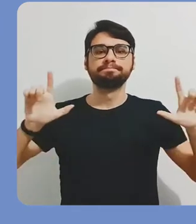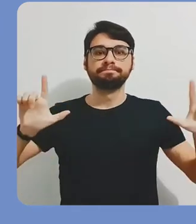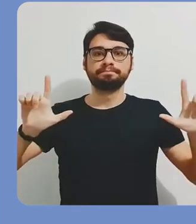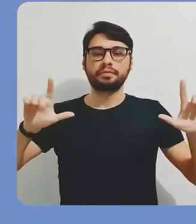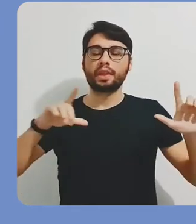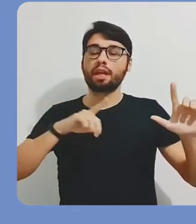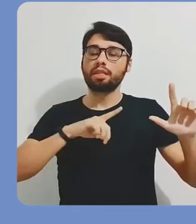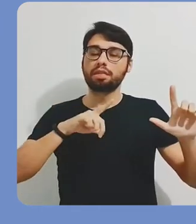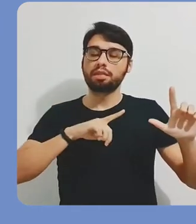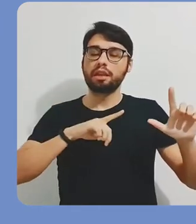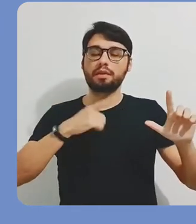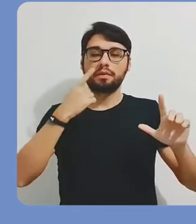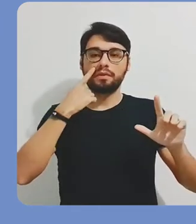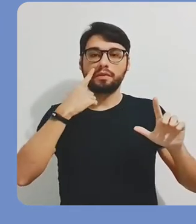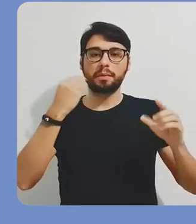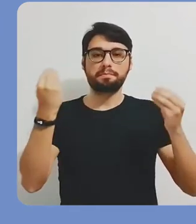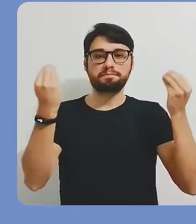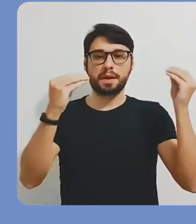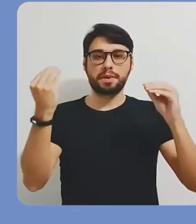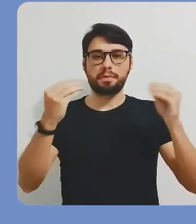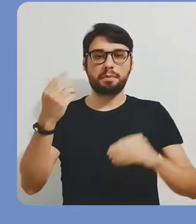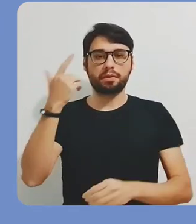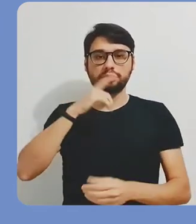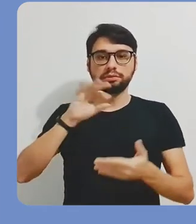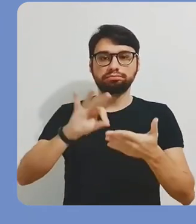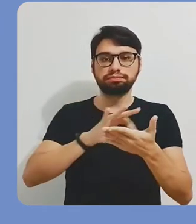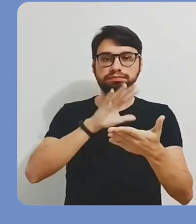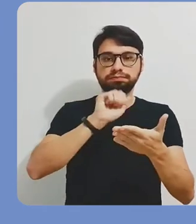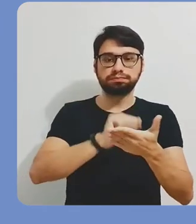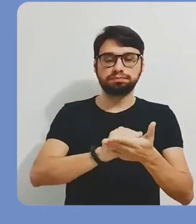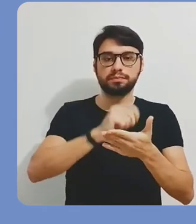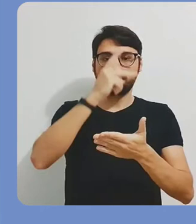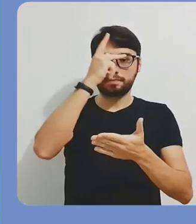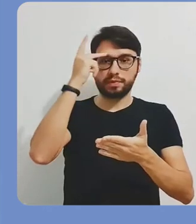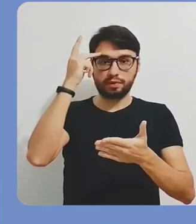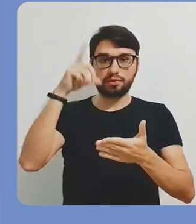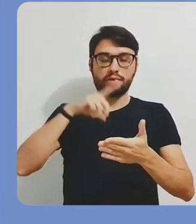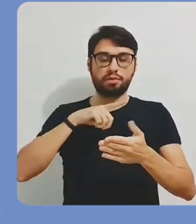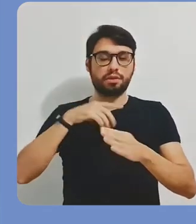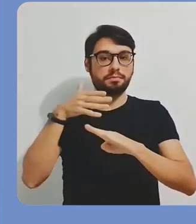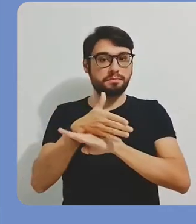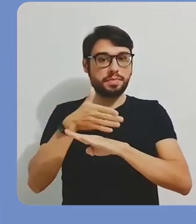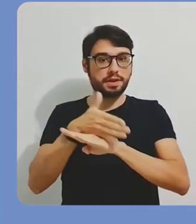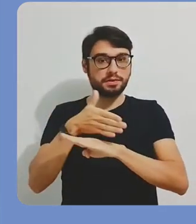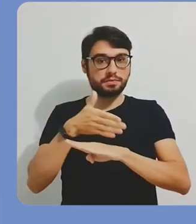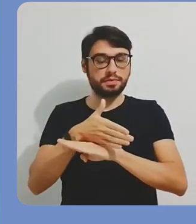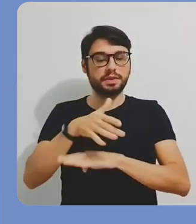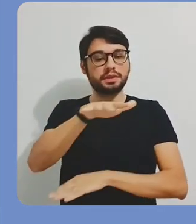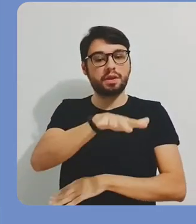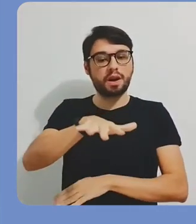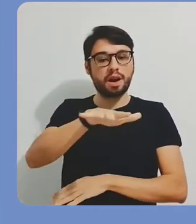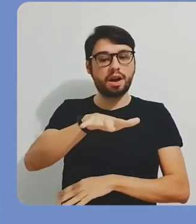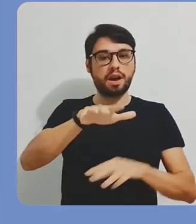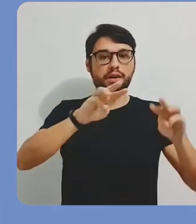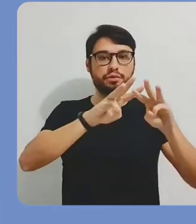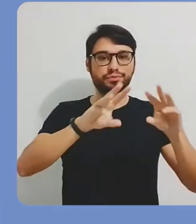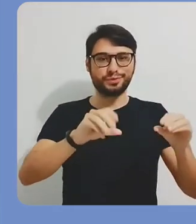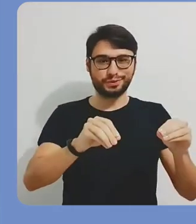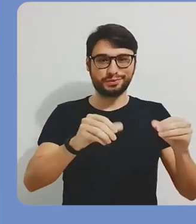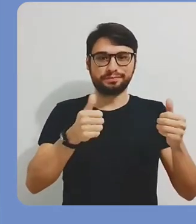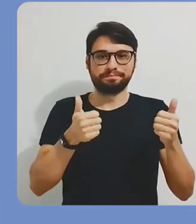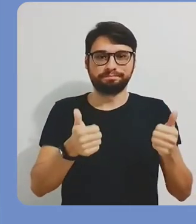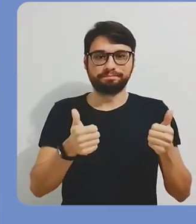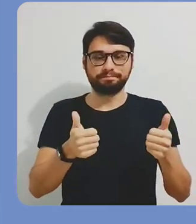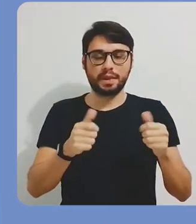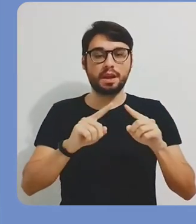você vai clicar em Inscrições em Massa. Pronto, você vai ser direcionado para essa tela, onde você vai conseguir